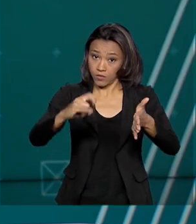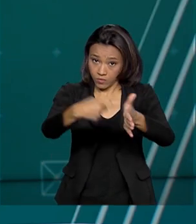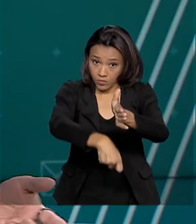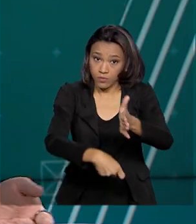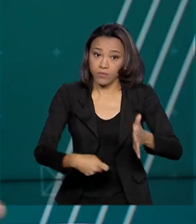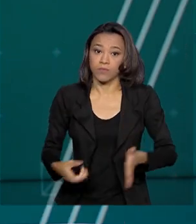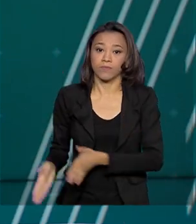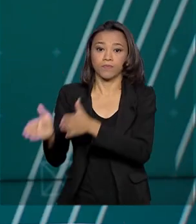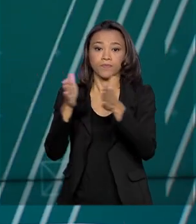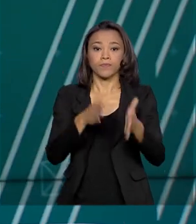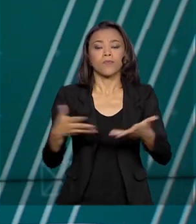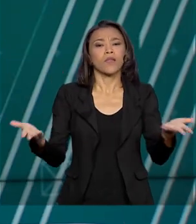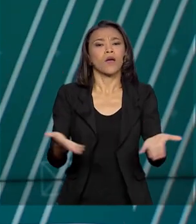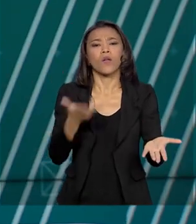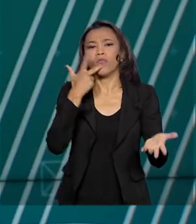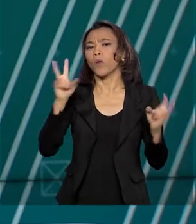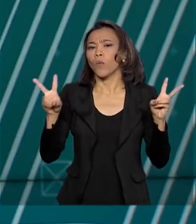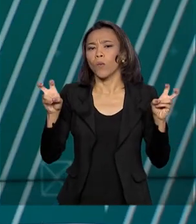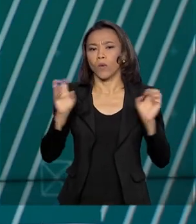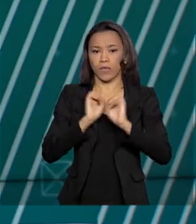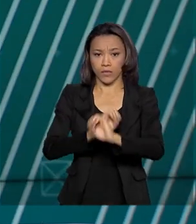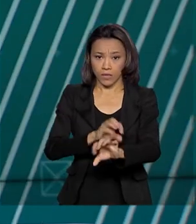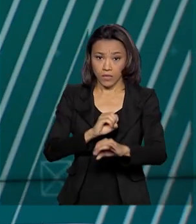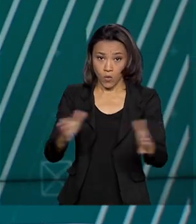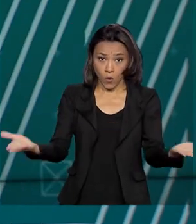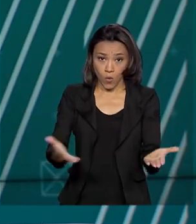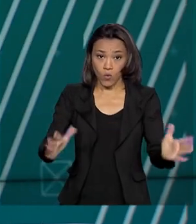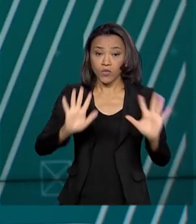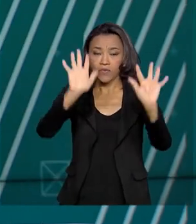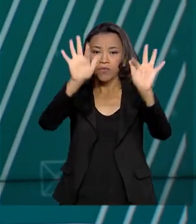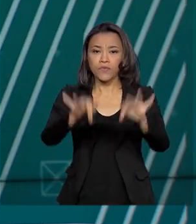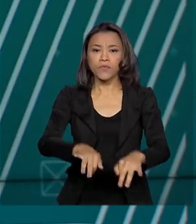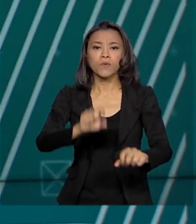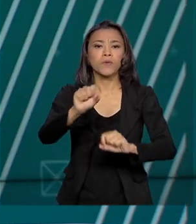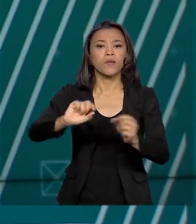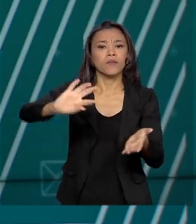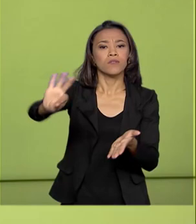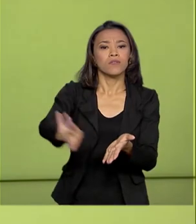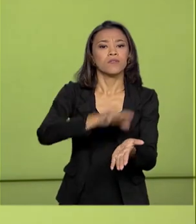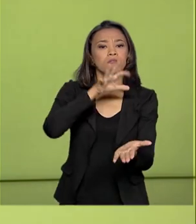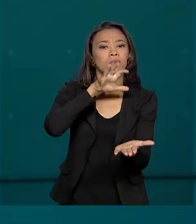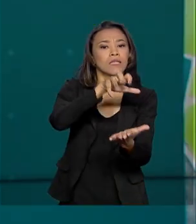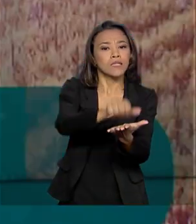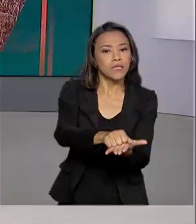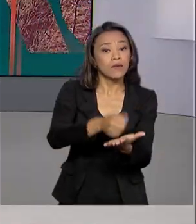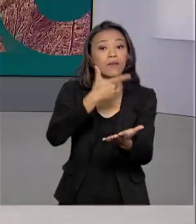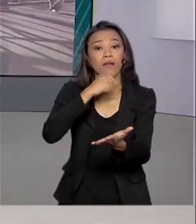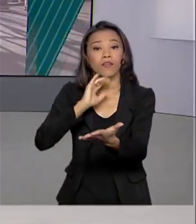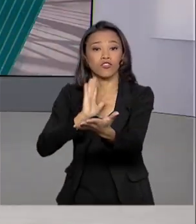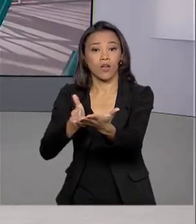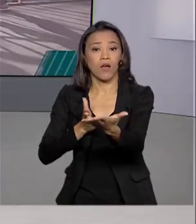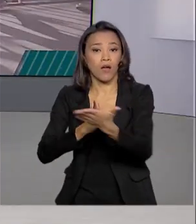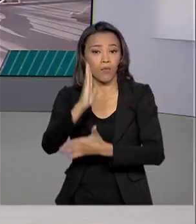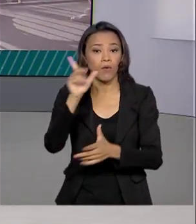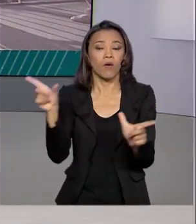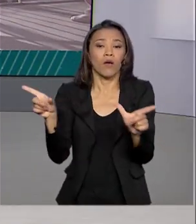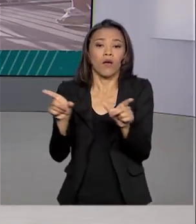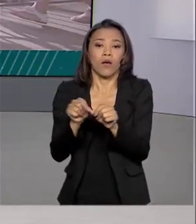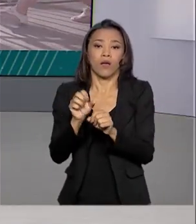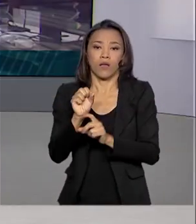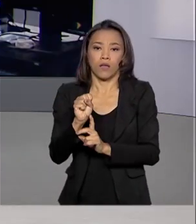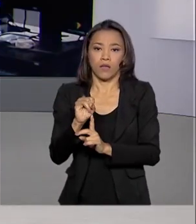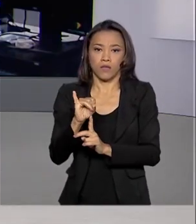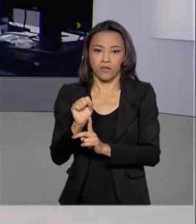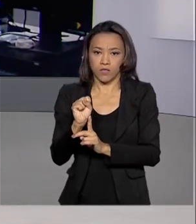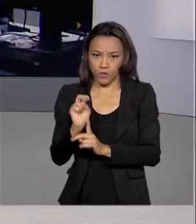E agora a gente fala de educação. Termina hoje o prazo para matrícula dos aprovados no SISU. Vamos até São Paulo, Raquel